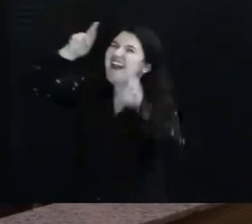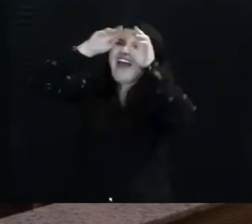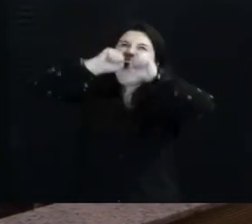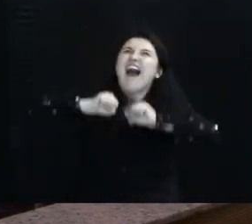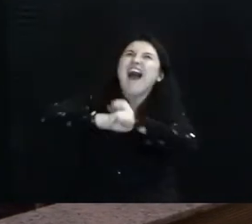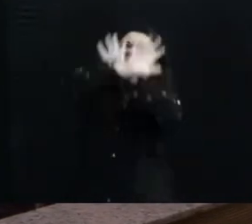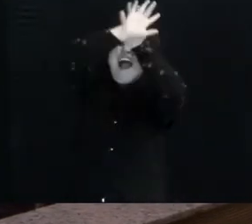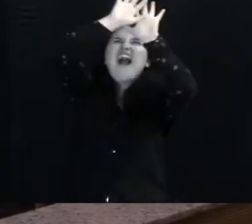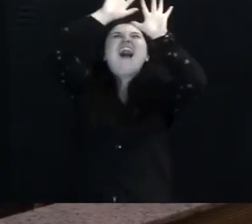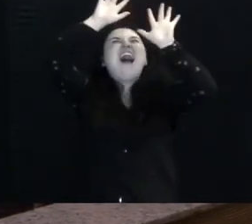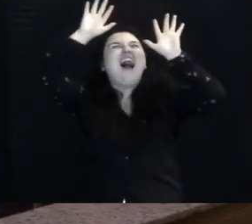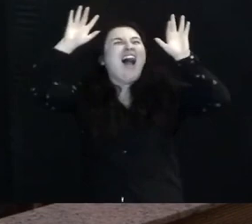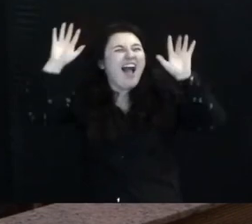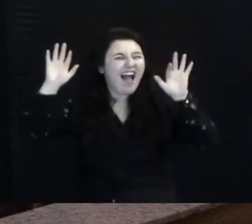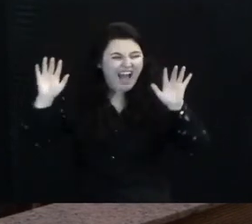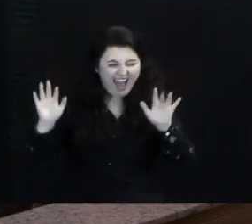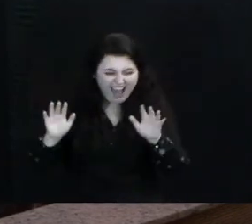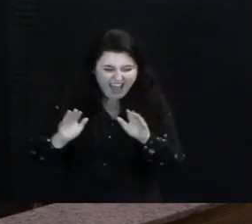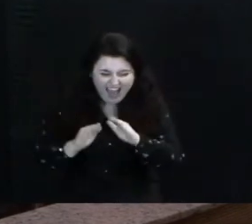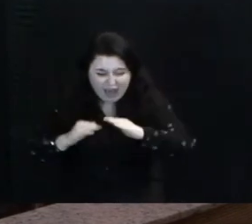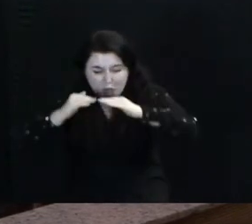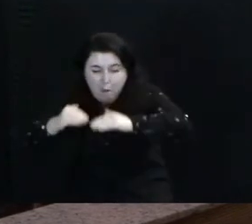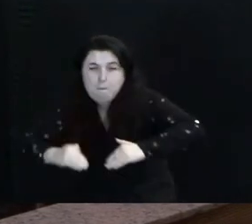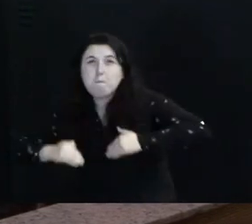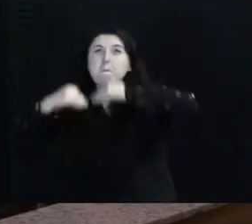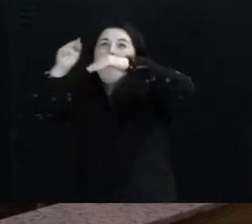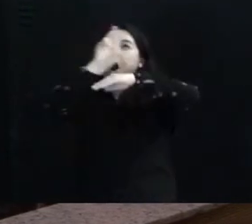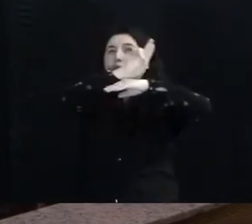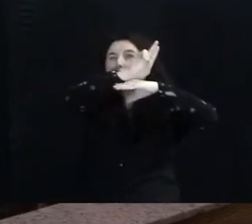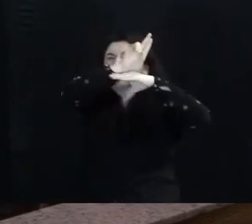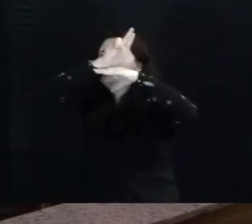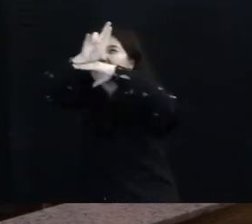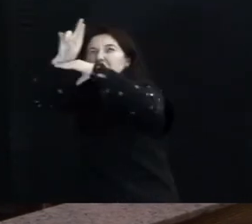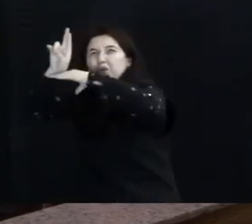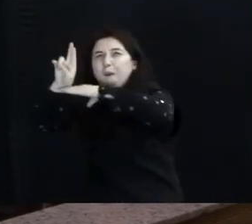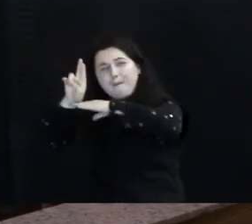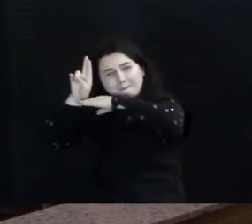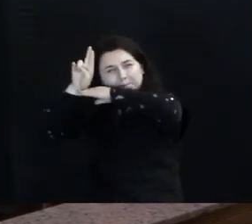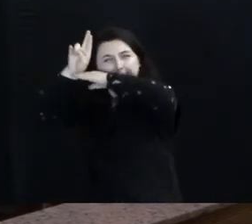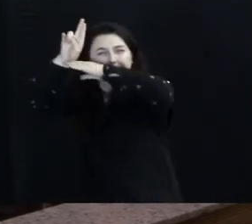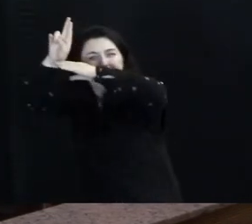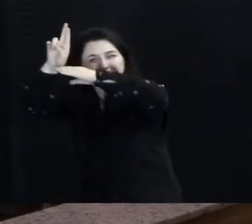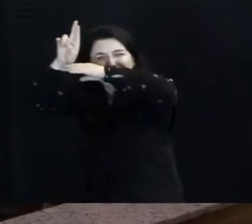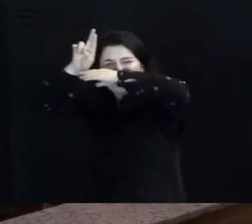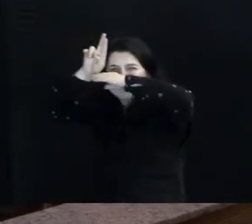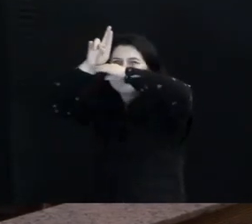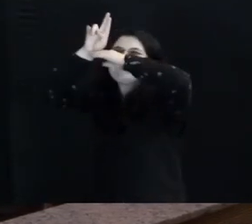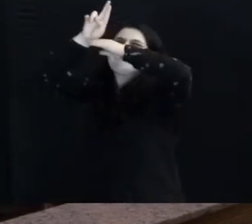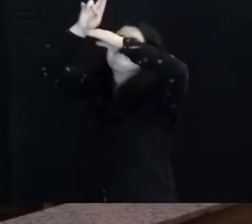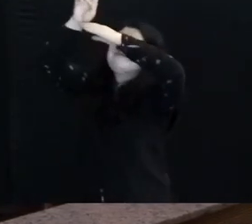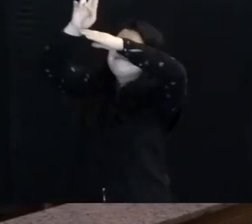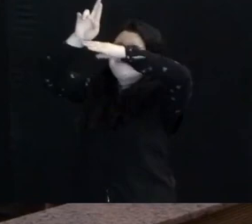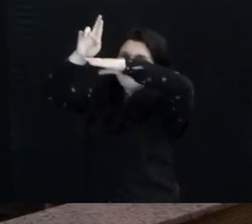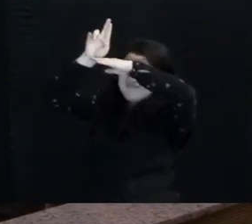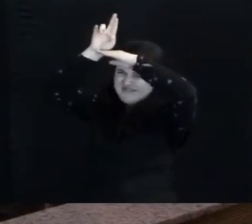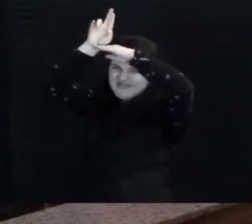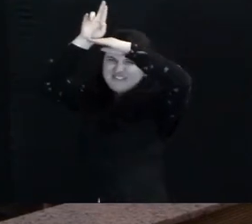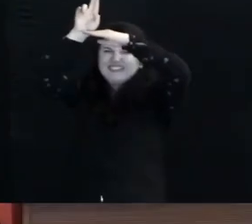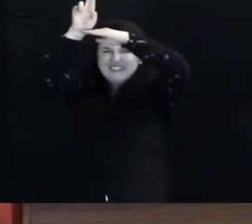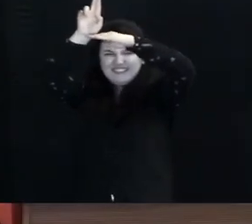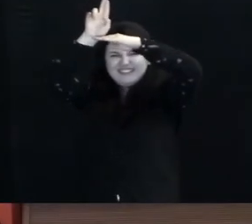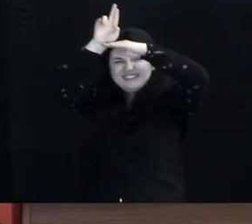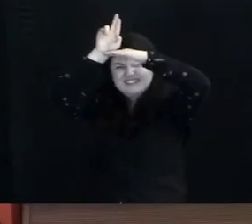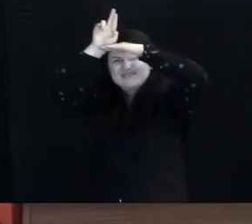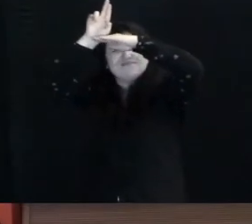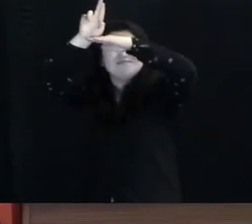tu é a glória, acima de tudo o nome